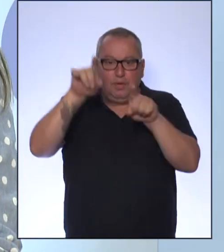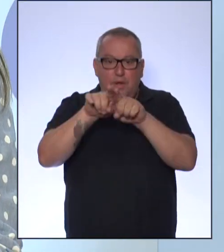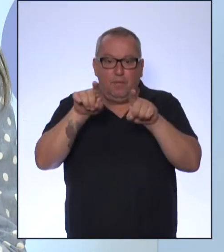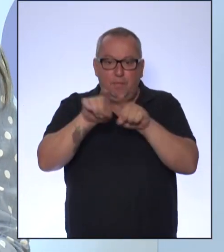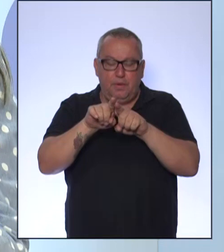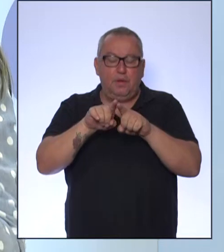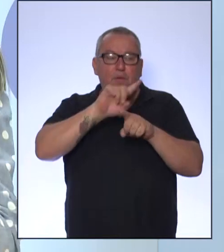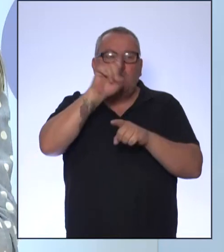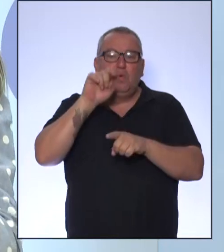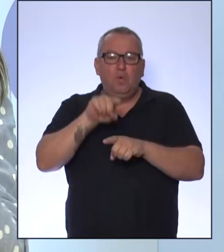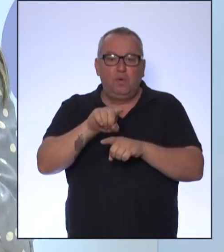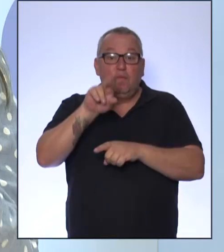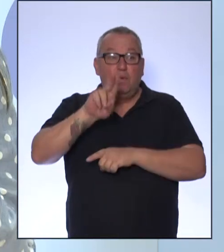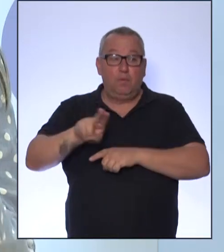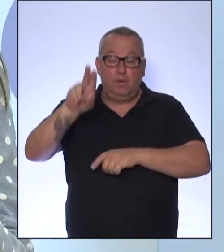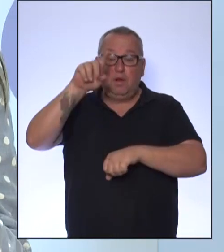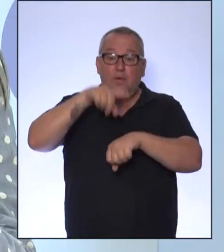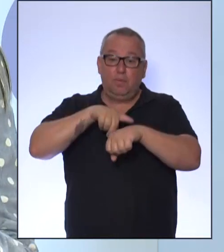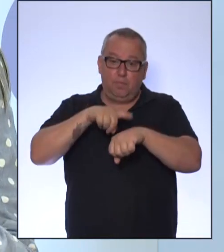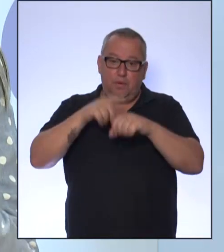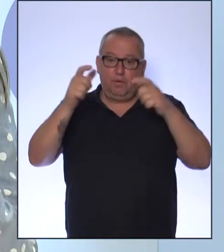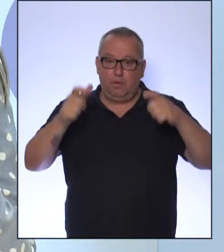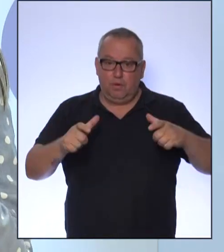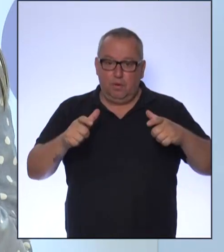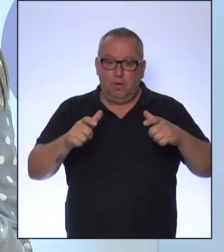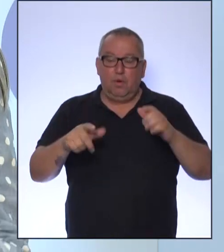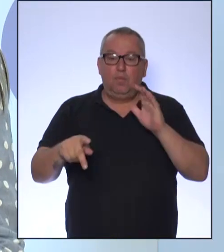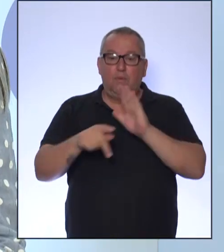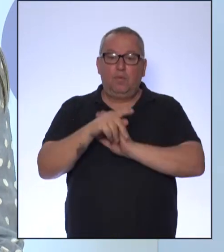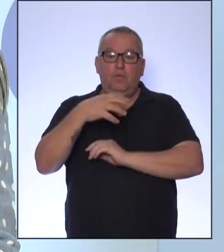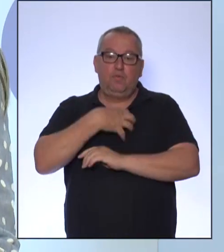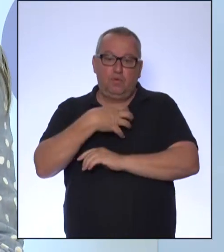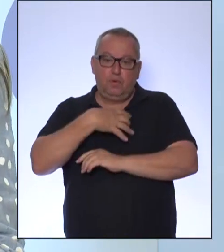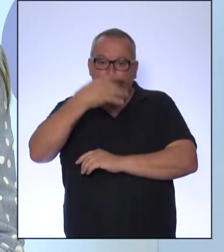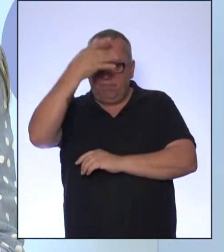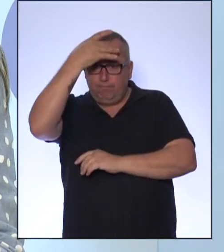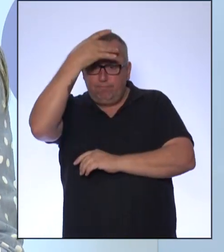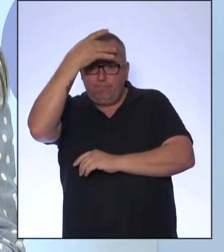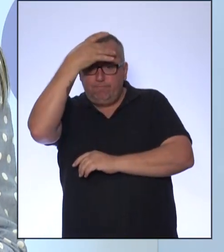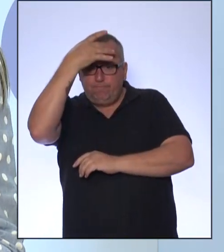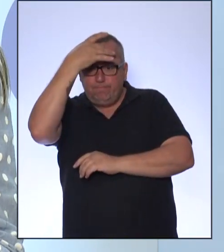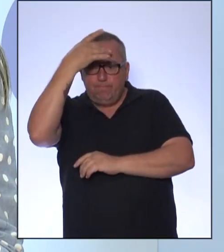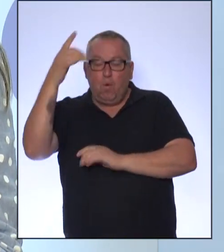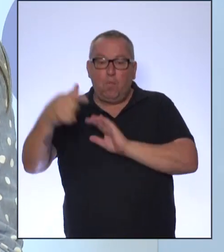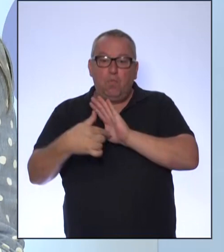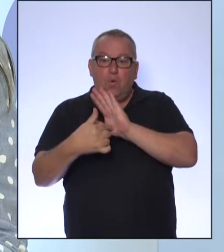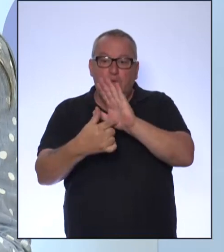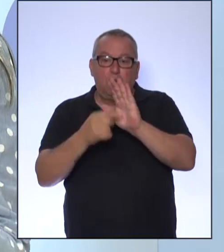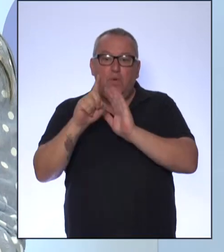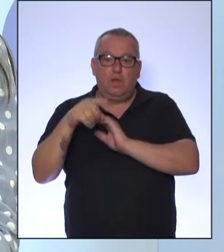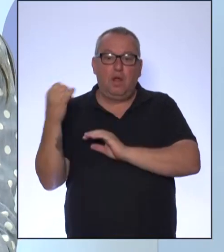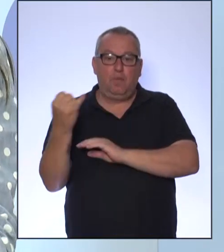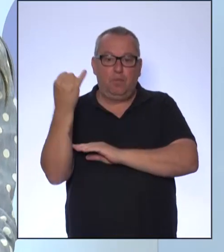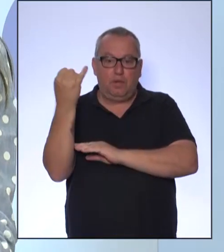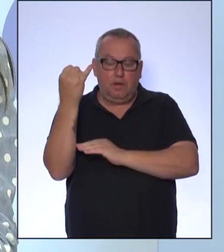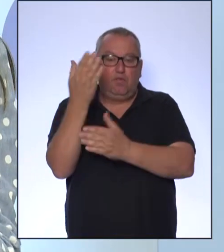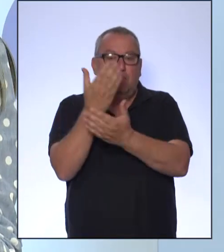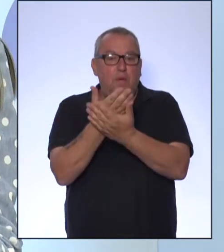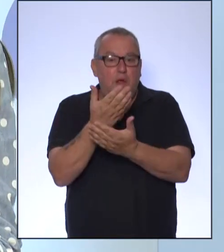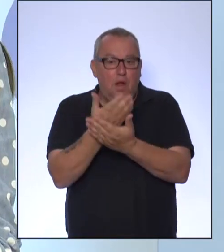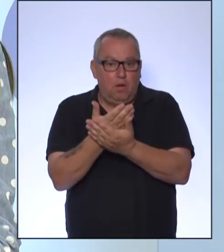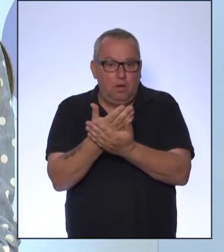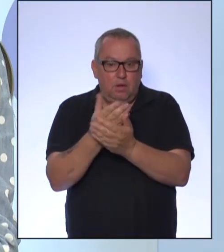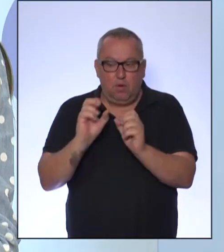Então, vamos utilizar esse momento, esse local, chat, de forma consciente, colocando realmente o que é pertinente à aula.